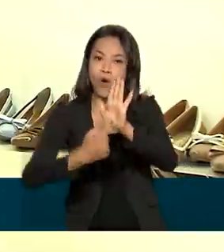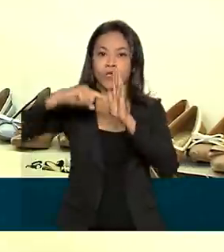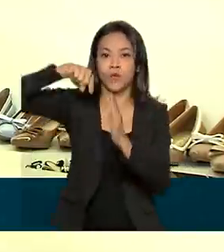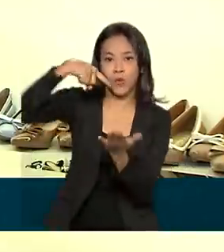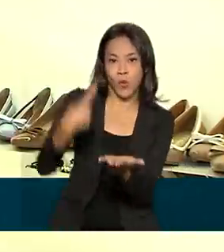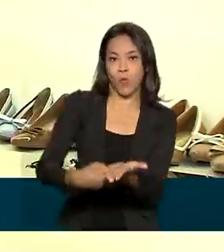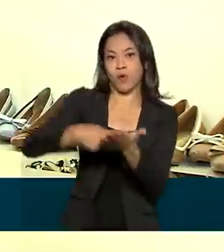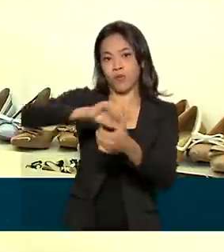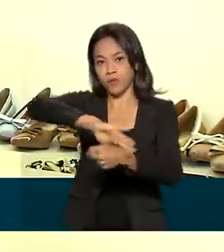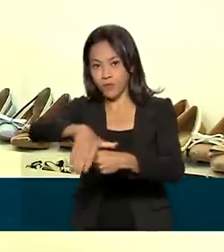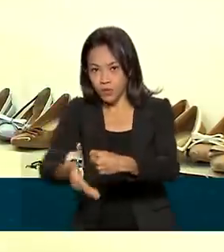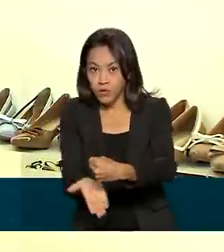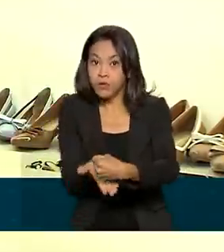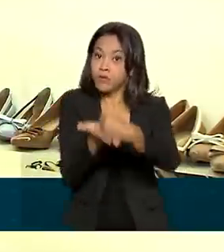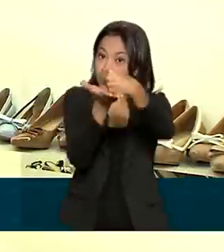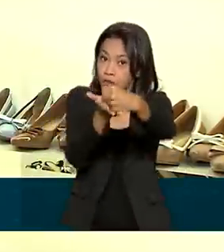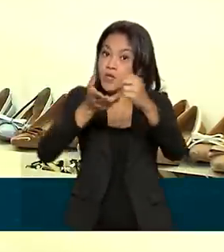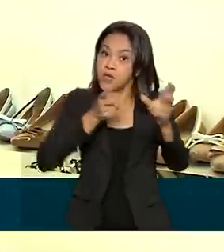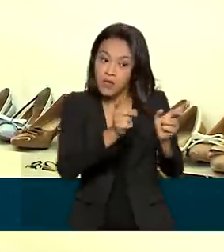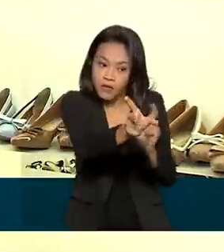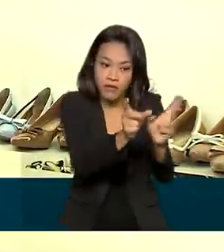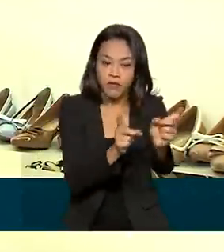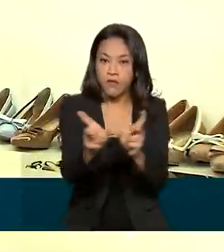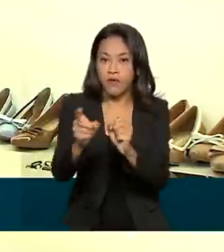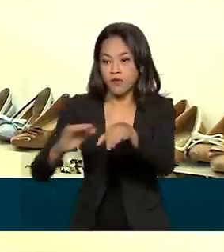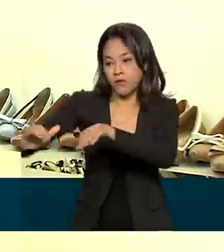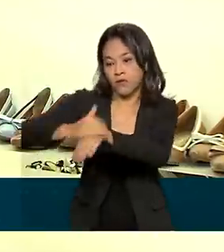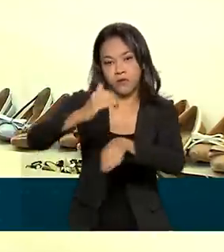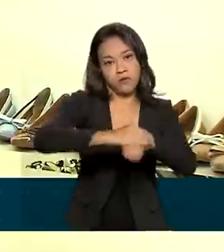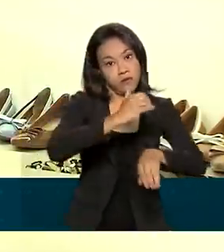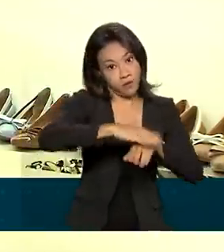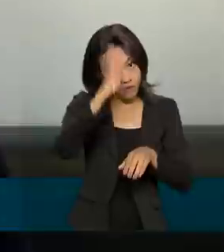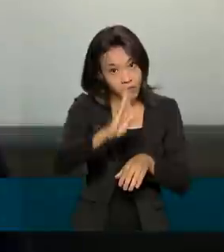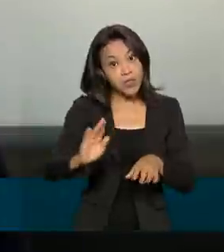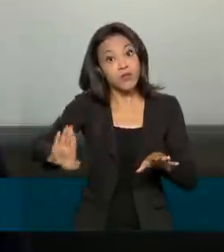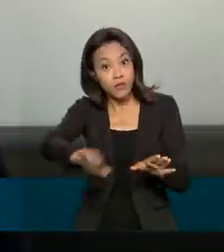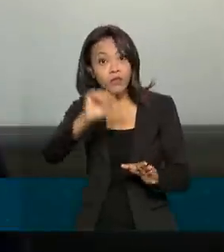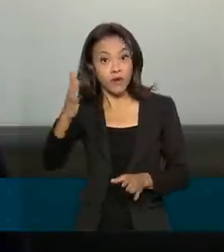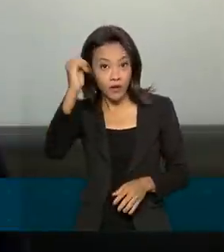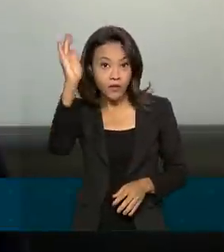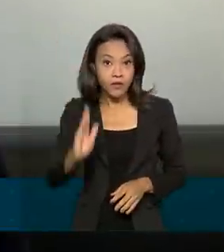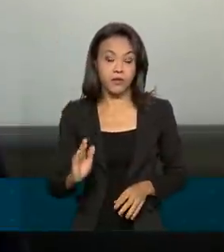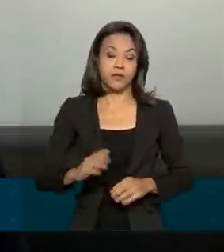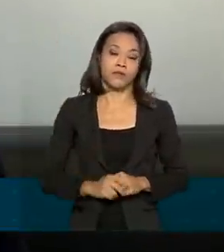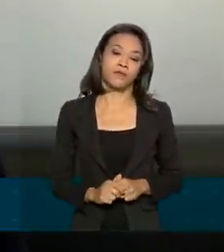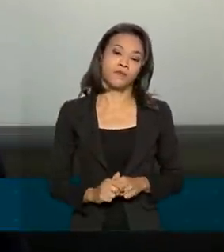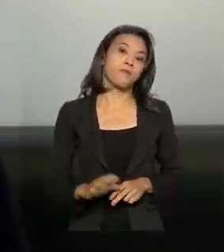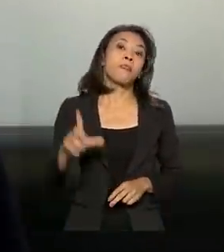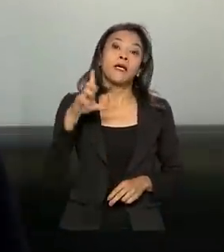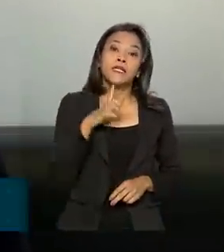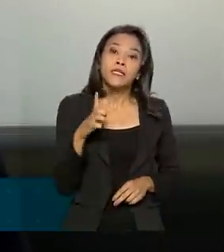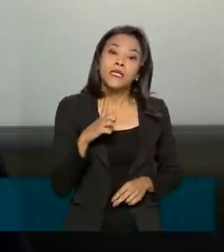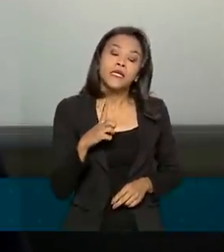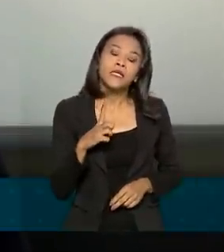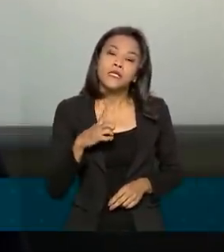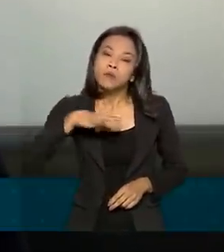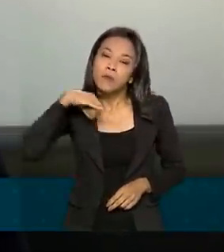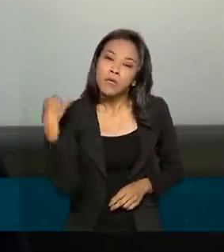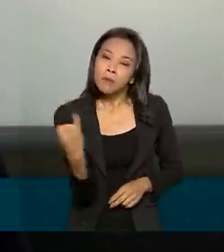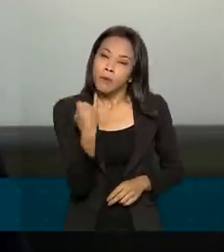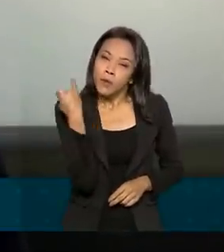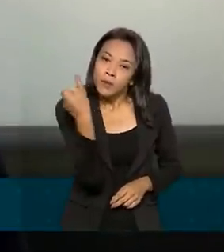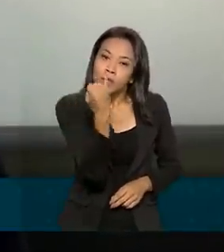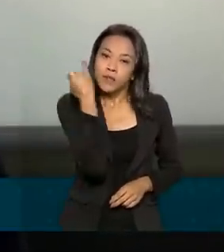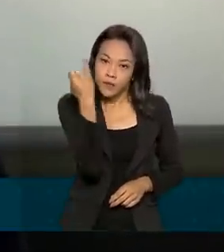agregado que ajuda a vender os calçados brasileiros também no exterior. Tem um papel importante de promover as empresas que estão